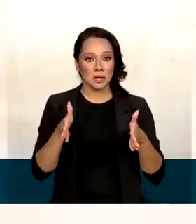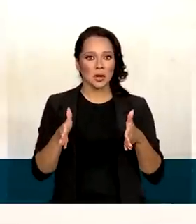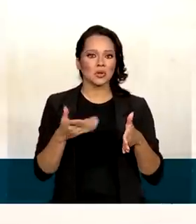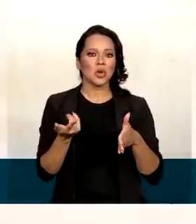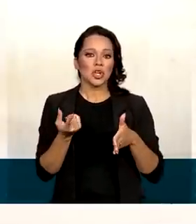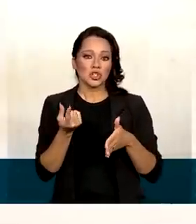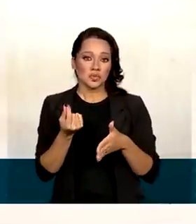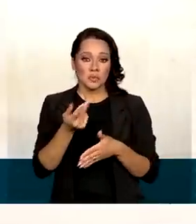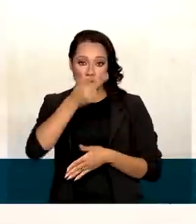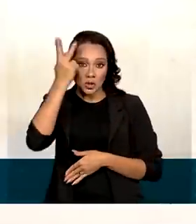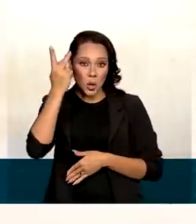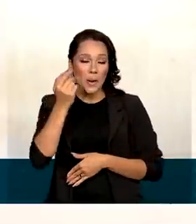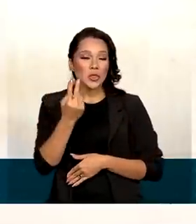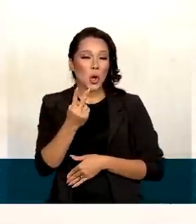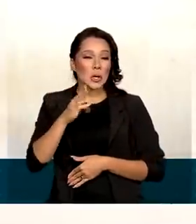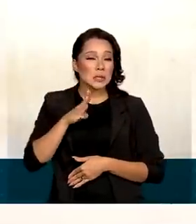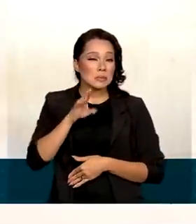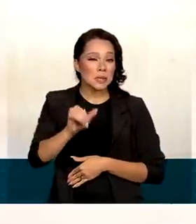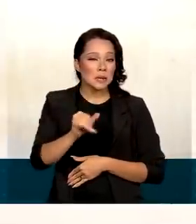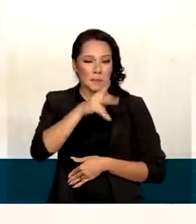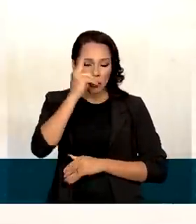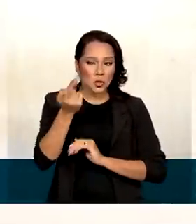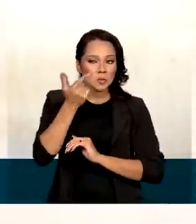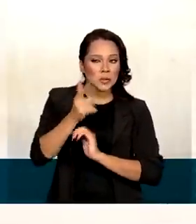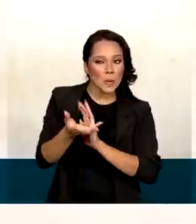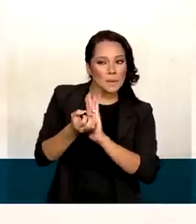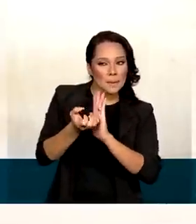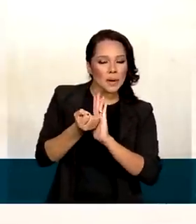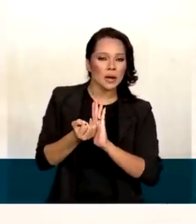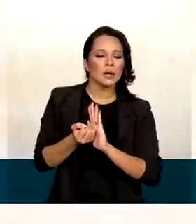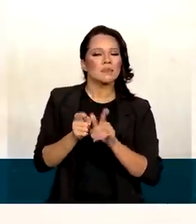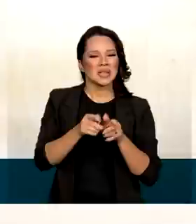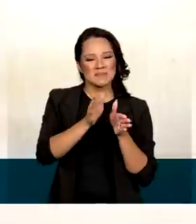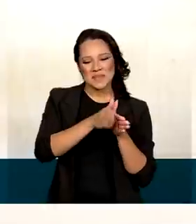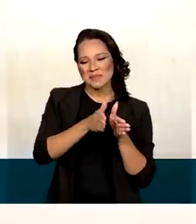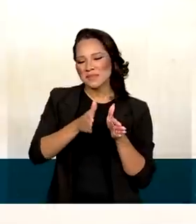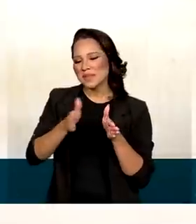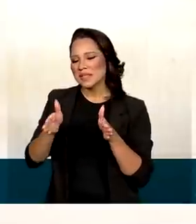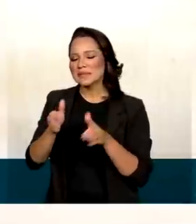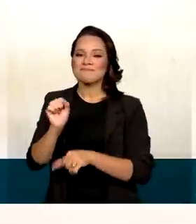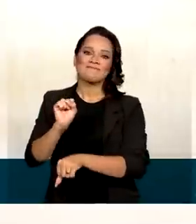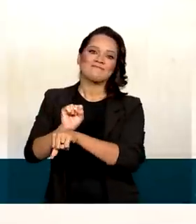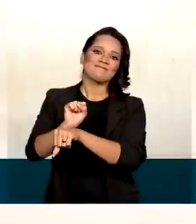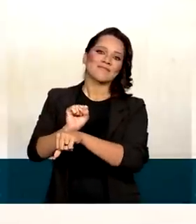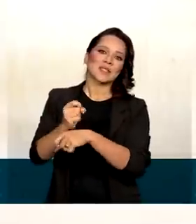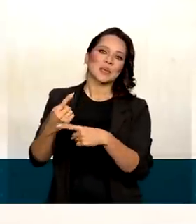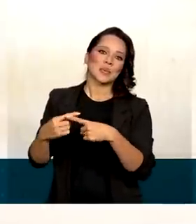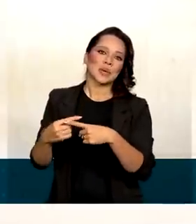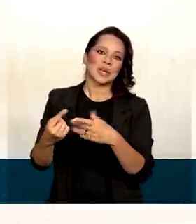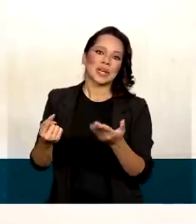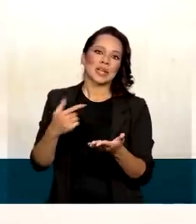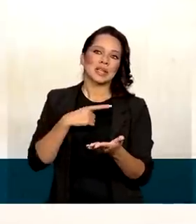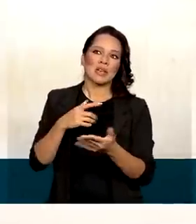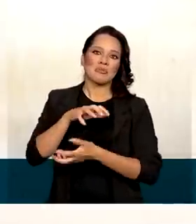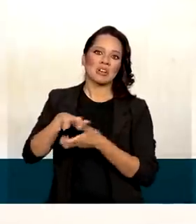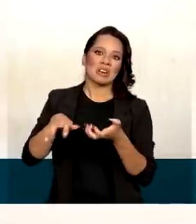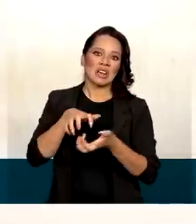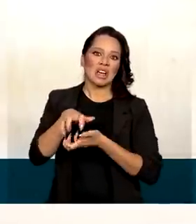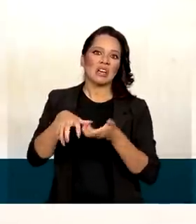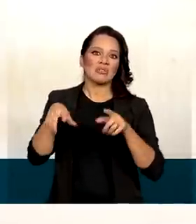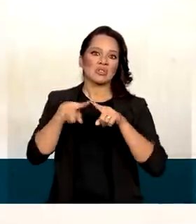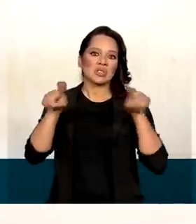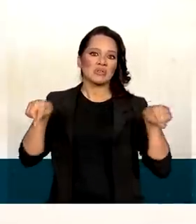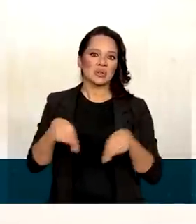devolvidos mais de 2 bilhões de reais. Mas nem mais esse processo precisou ser interrompido devido a uma greve dos